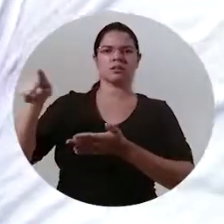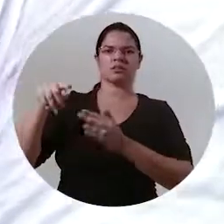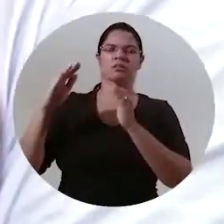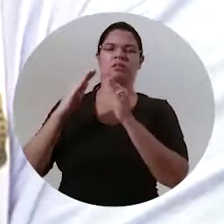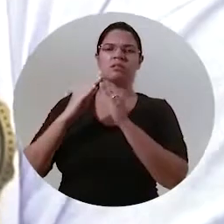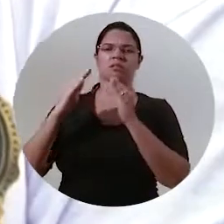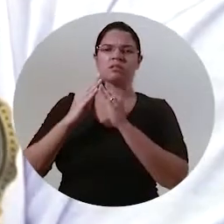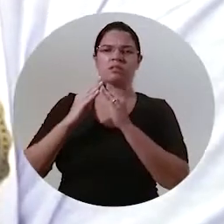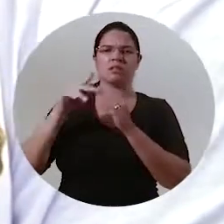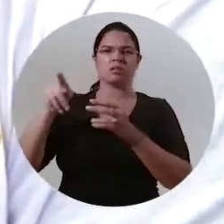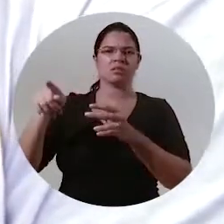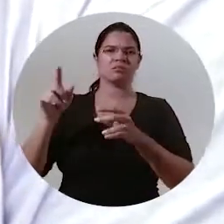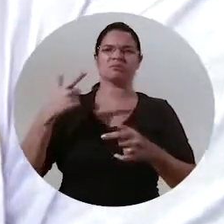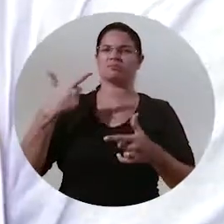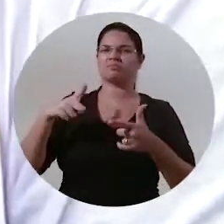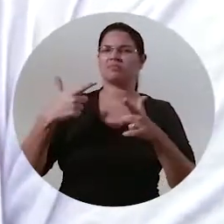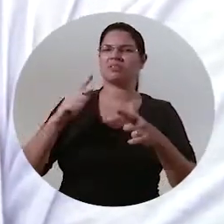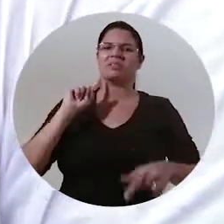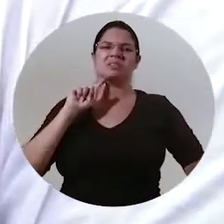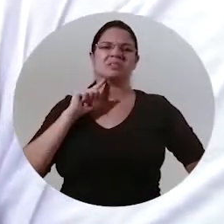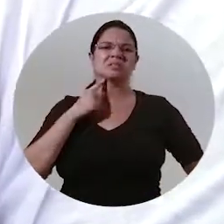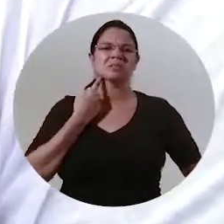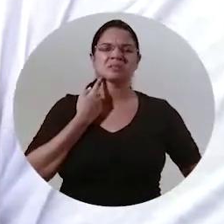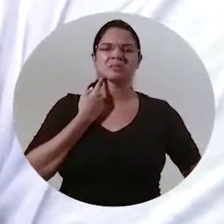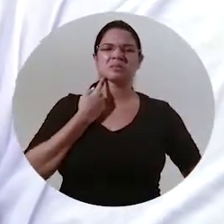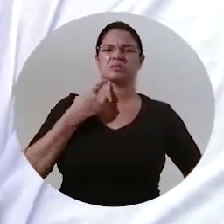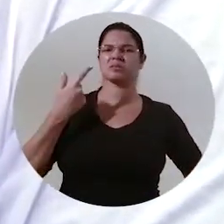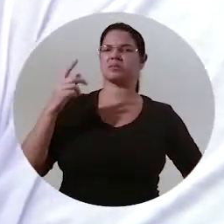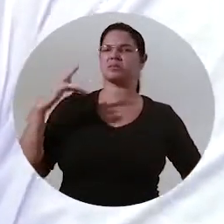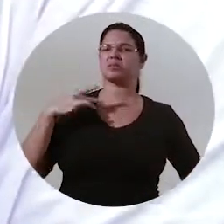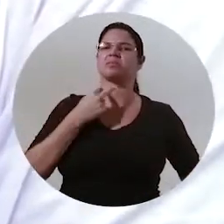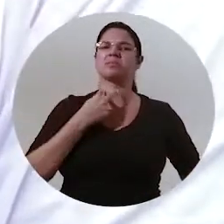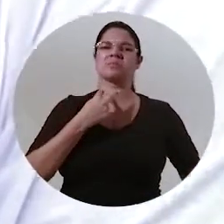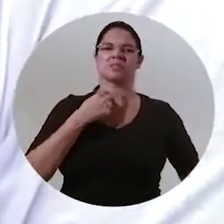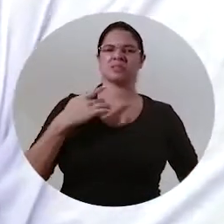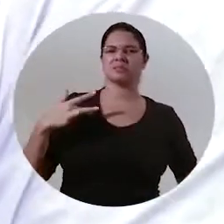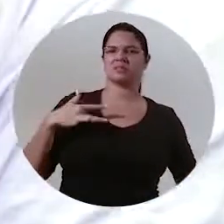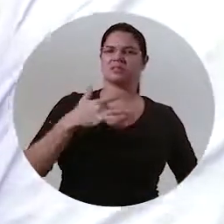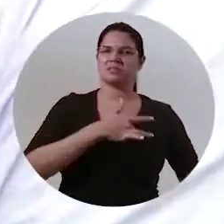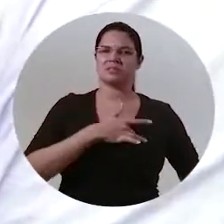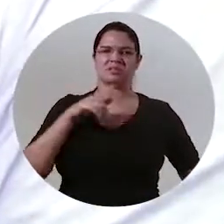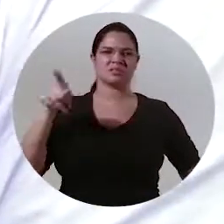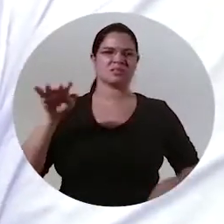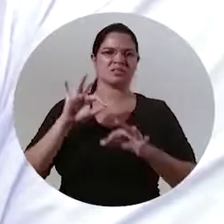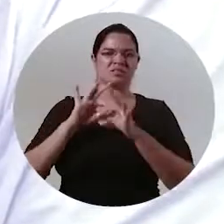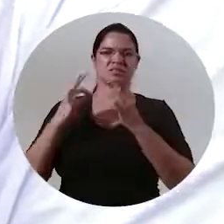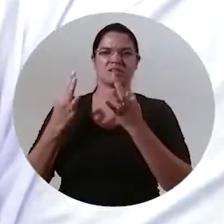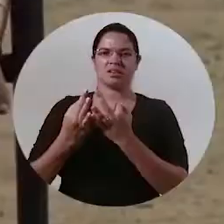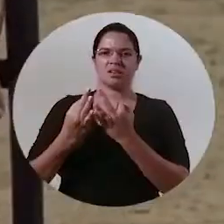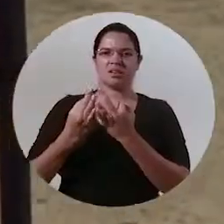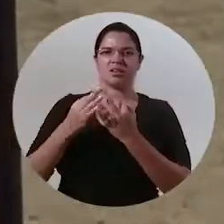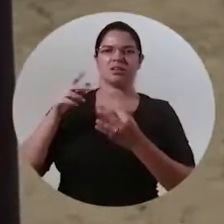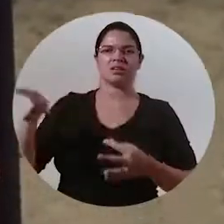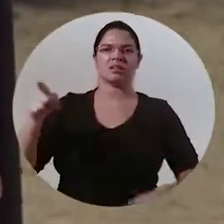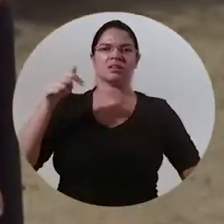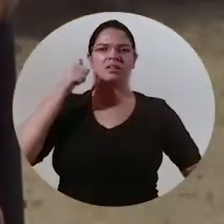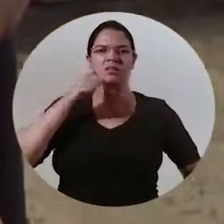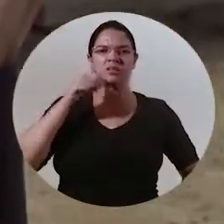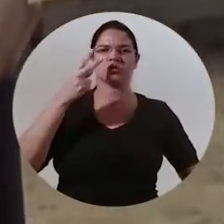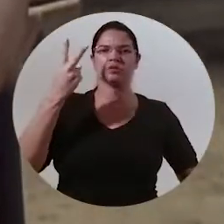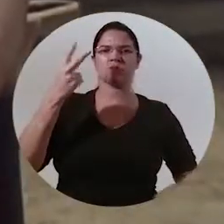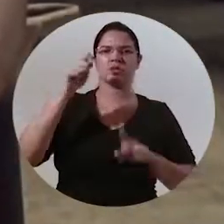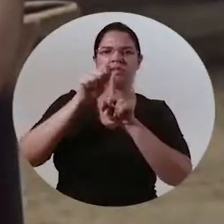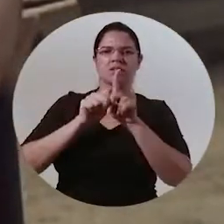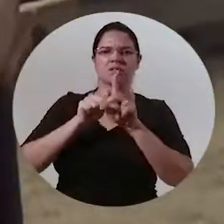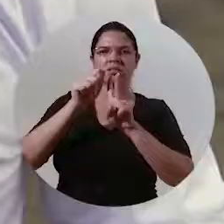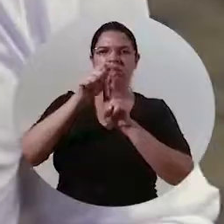A começar pela própria residência completamente insalubre para as condições de saúde dessa família Nós estamos na